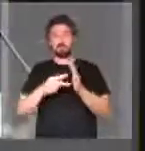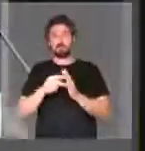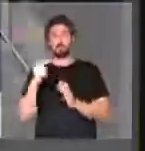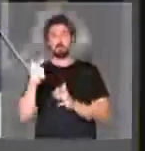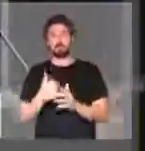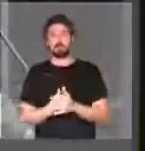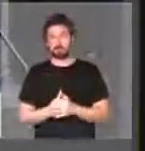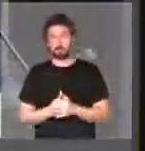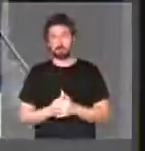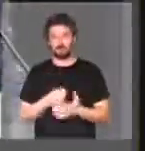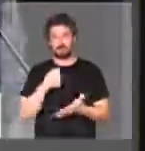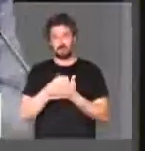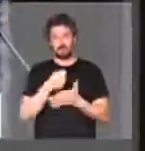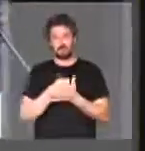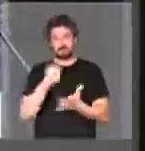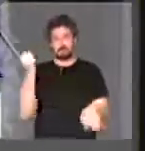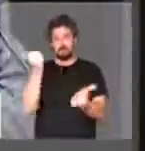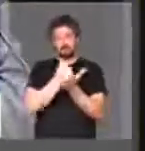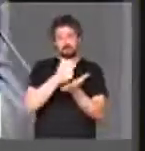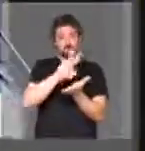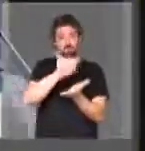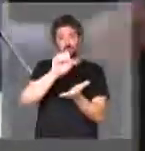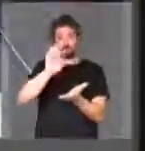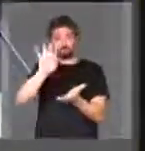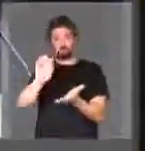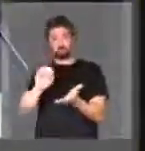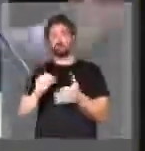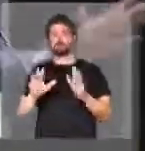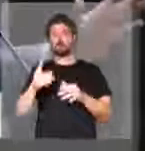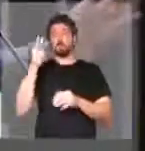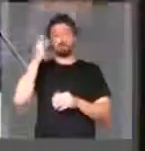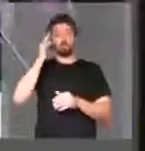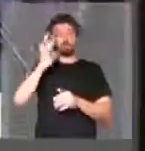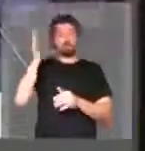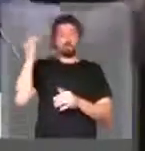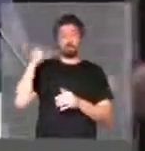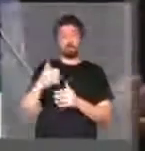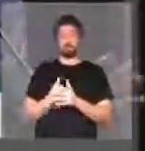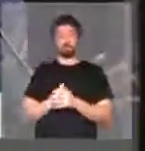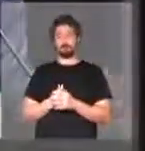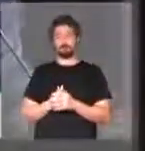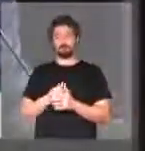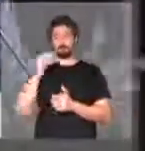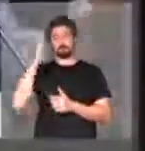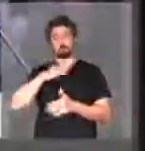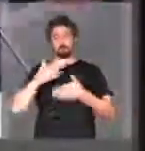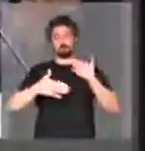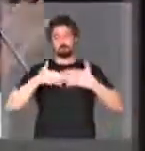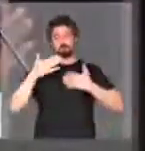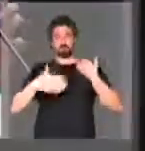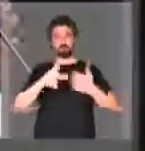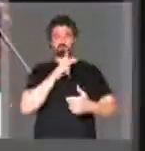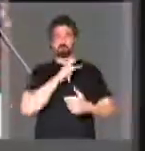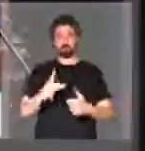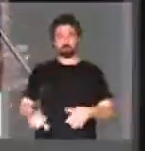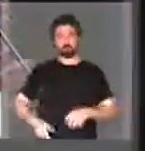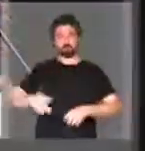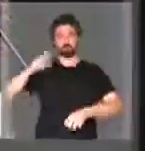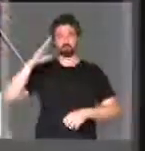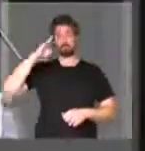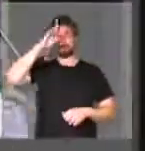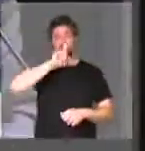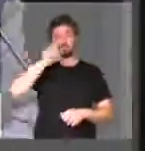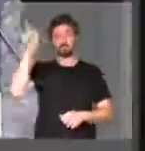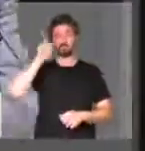sentido essa exigência de visto. Há poucos dias atrás, o Brasil viu com um certo espanto que o presidente da